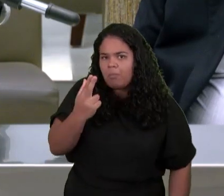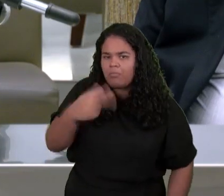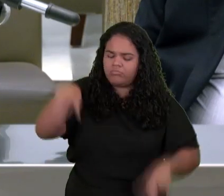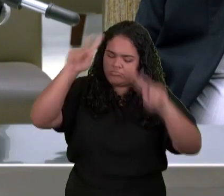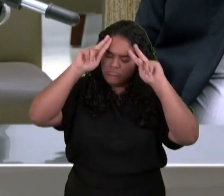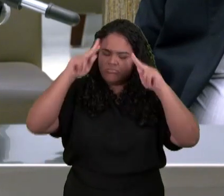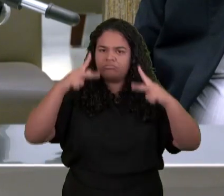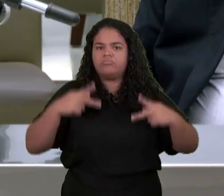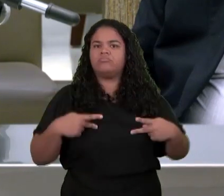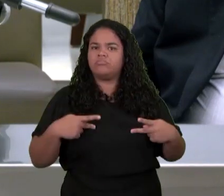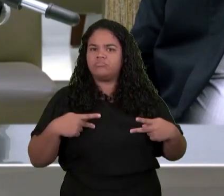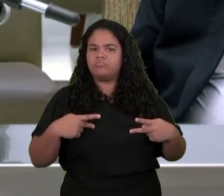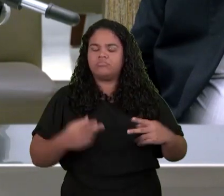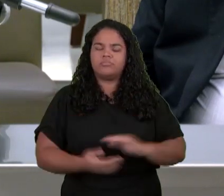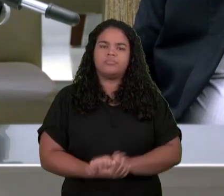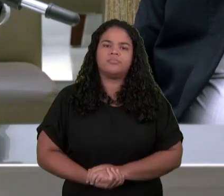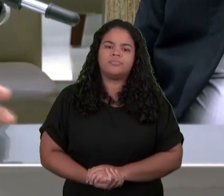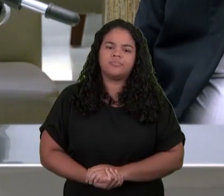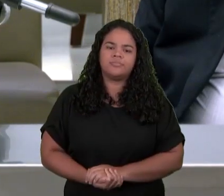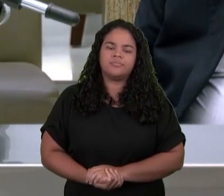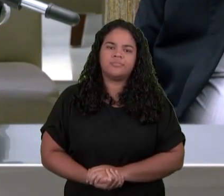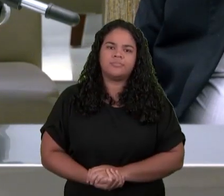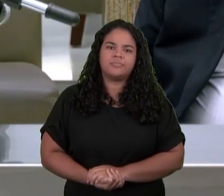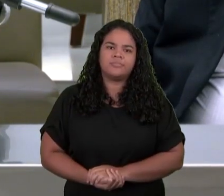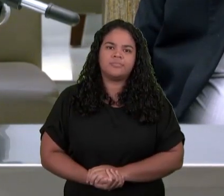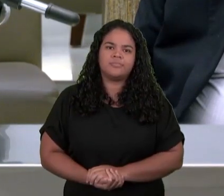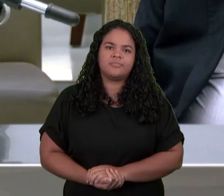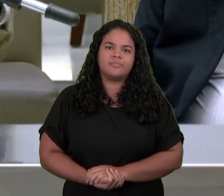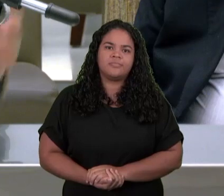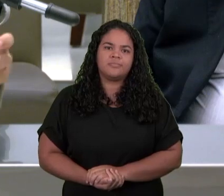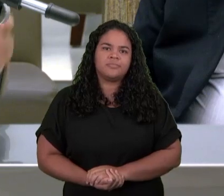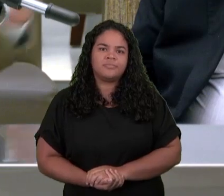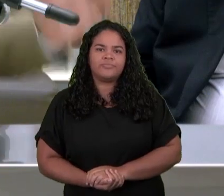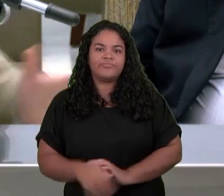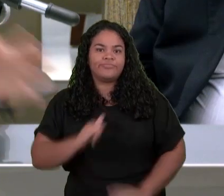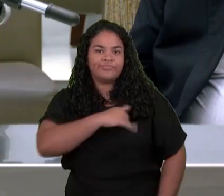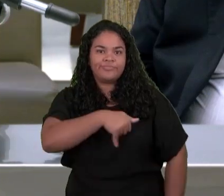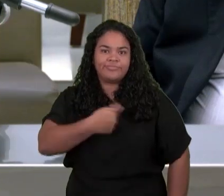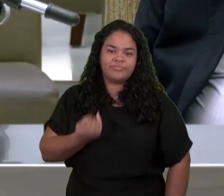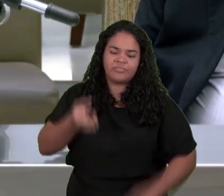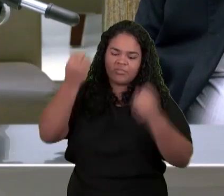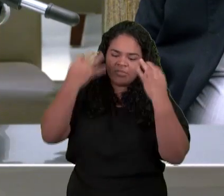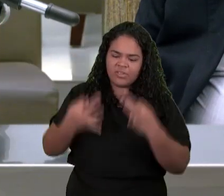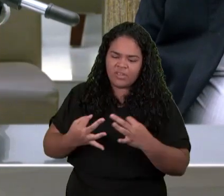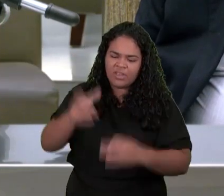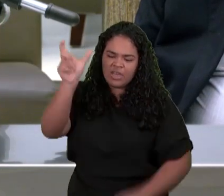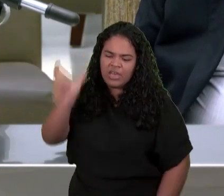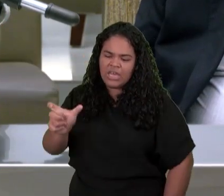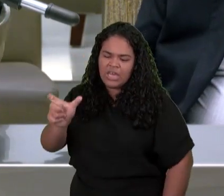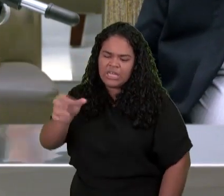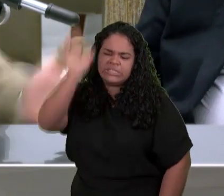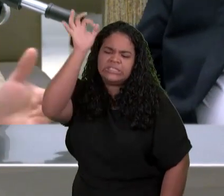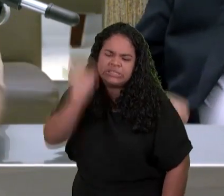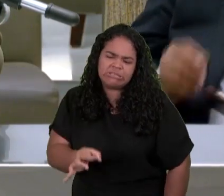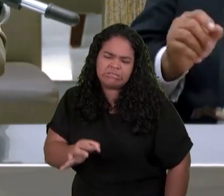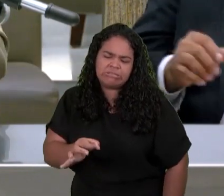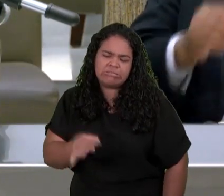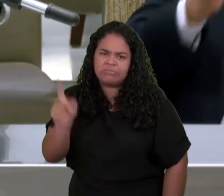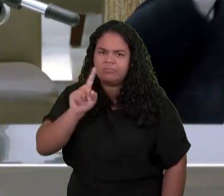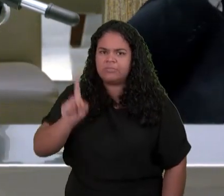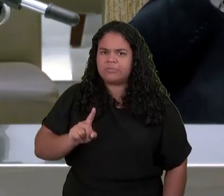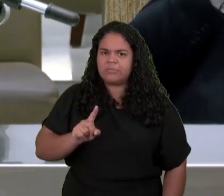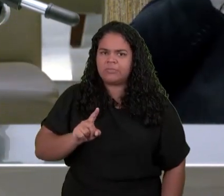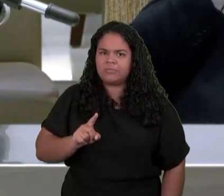Era semelhante Ele não diz Que era Assim Ele diz Era semelhante